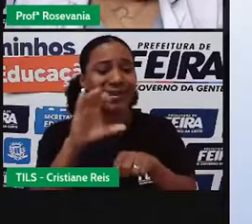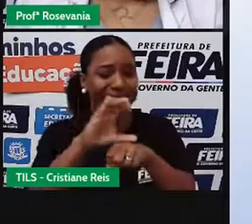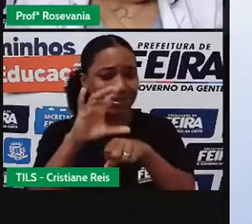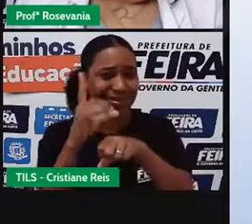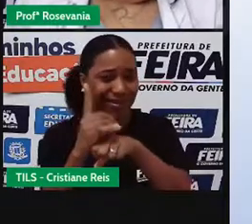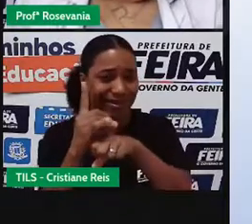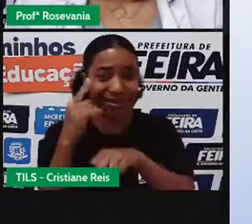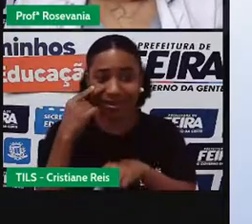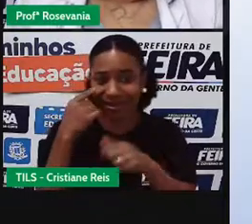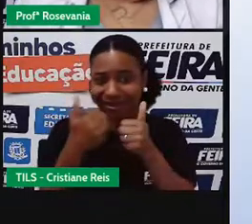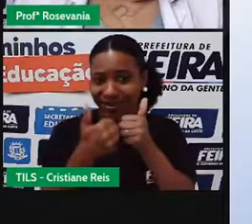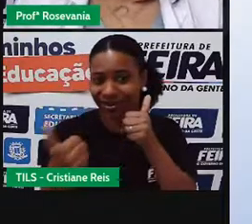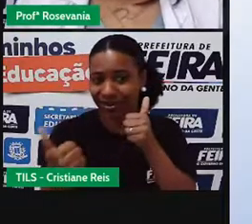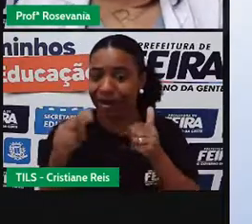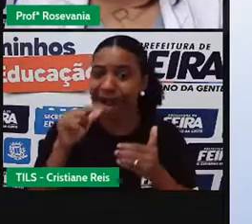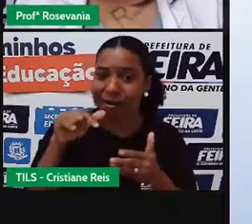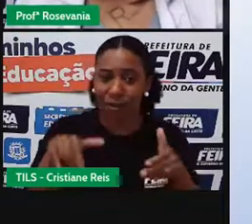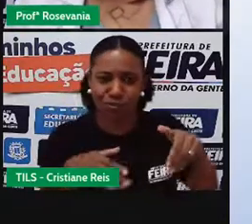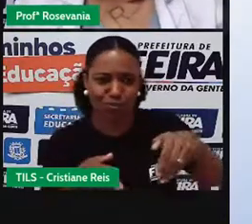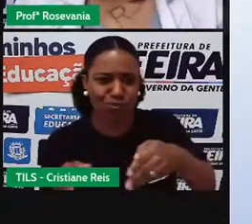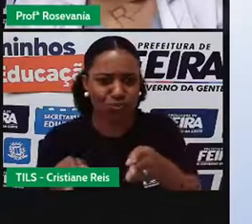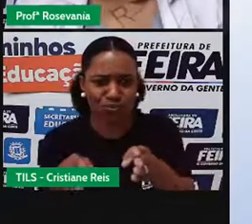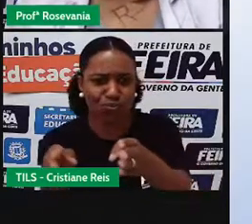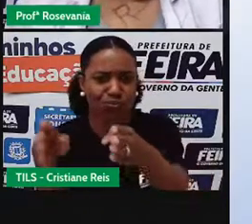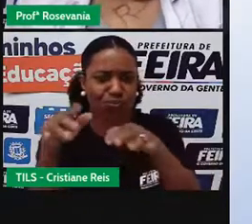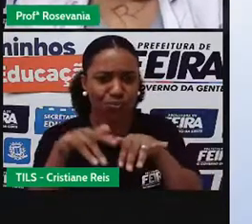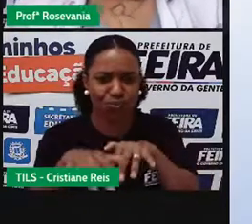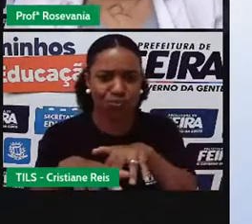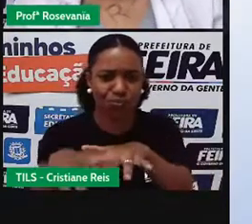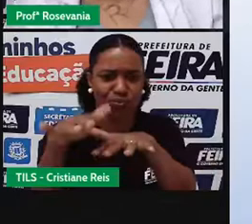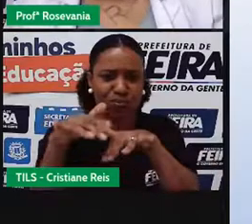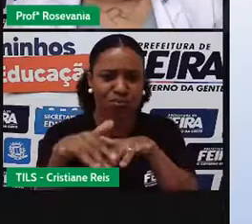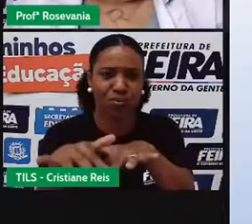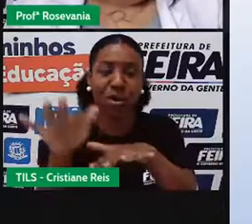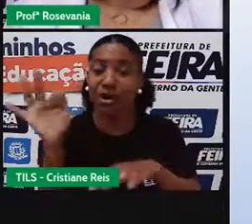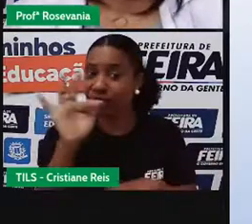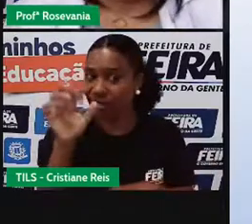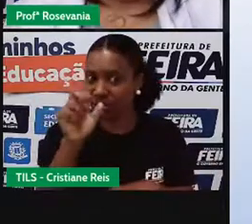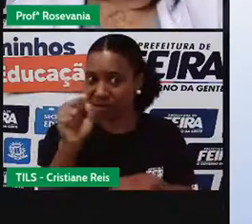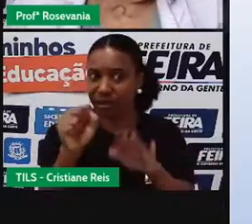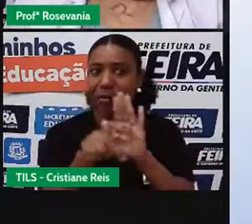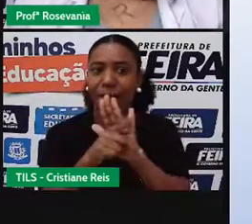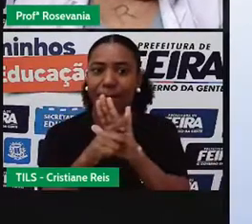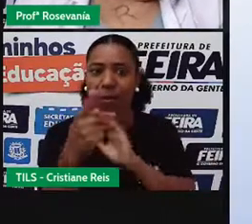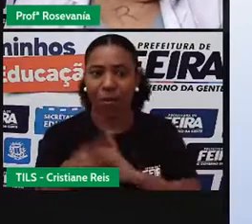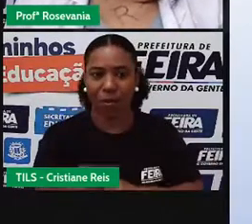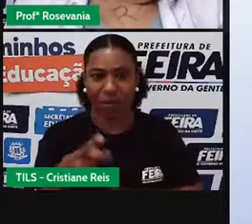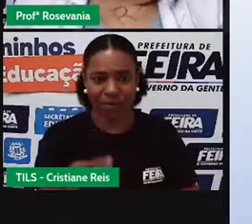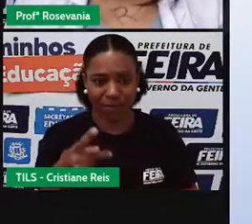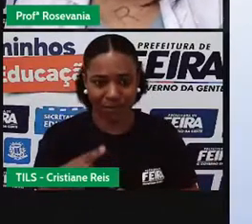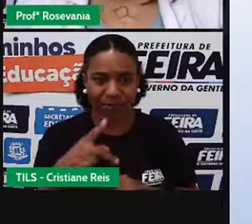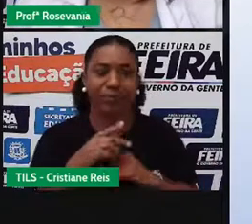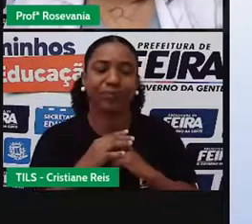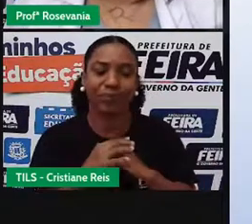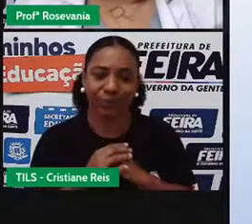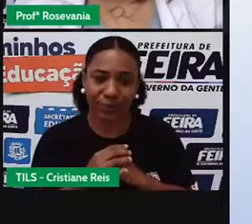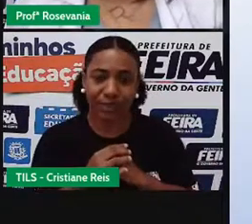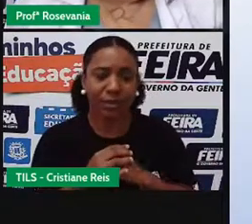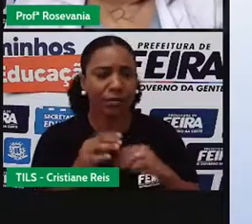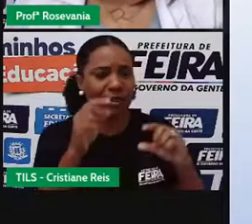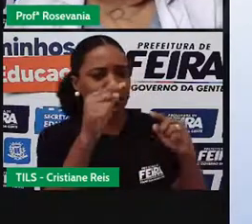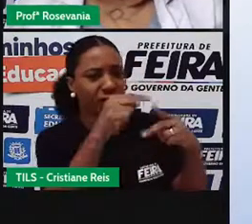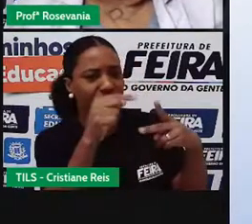aqui, o mais caudaloso e tudo. E o que a gente acaba dando até um pouco mais de importância. Mas ele tem, todos eles têm uma